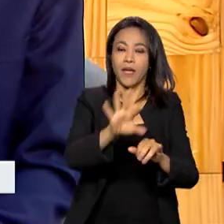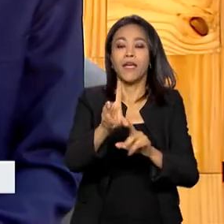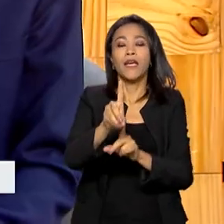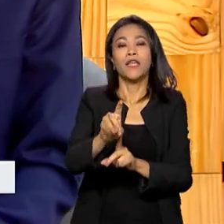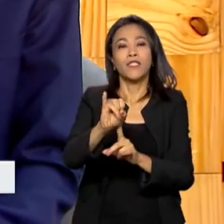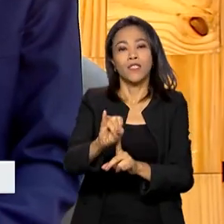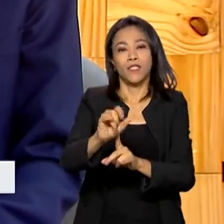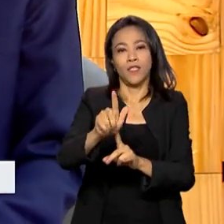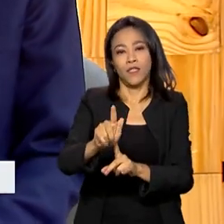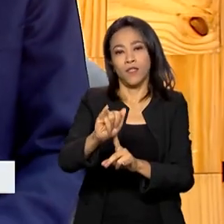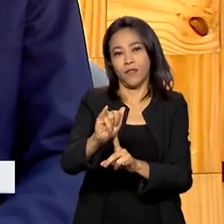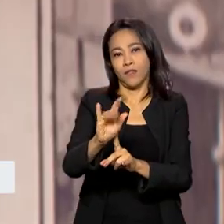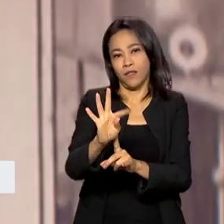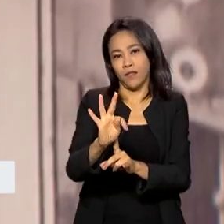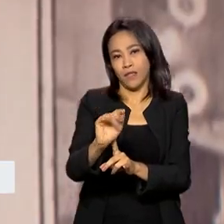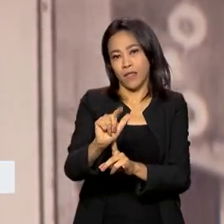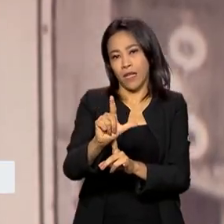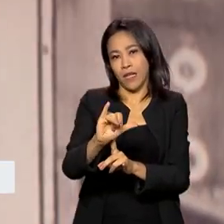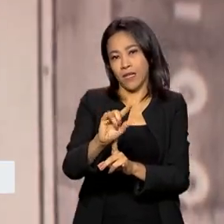o Ministério de Comunicações